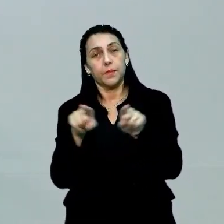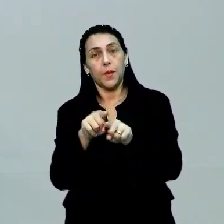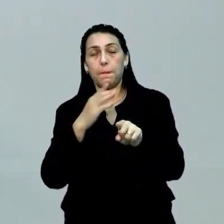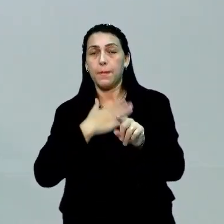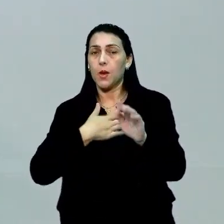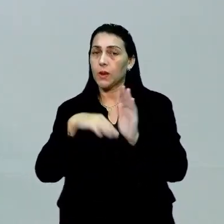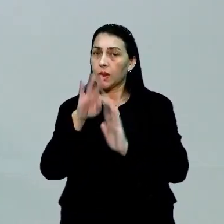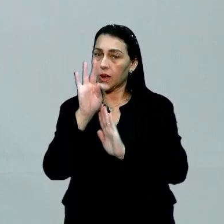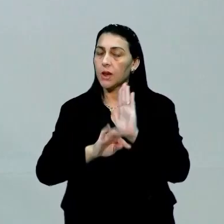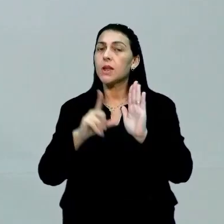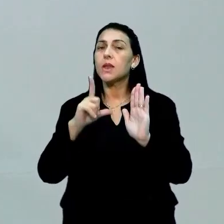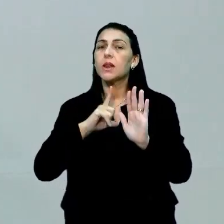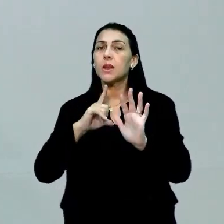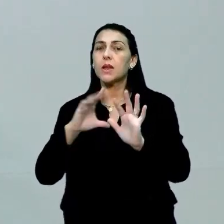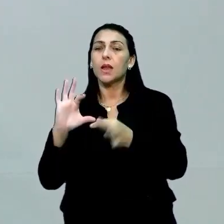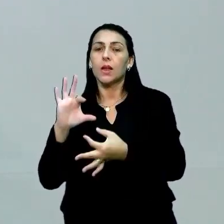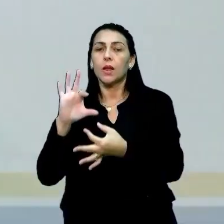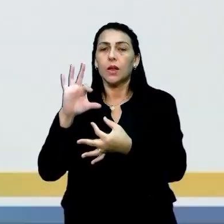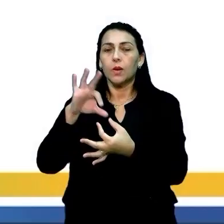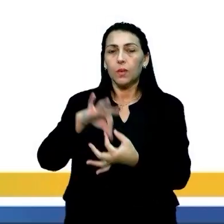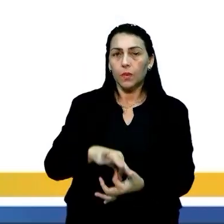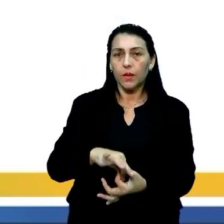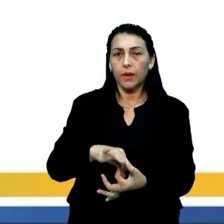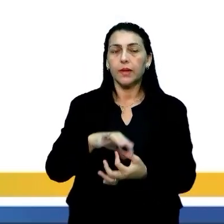meu texto tem coerência. Ok?